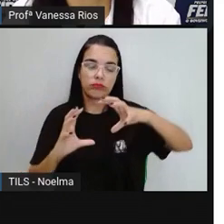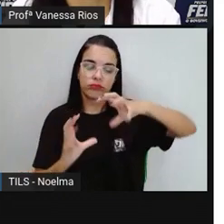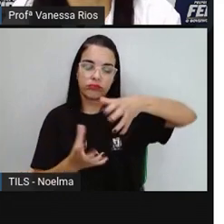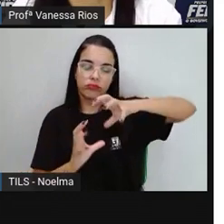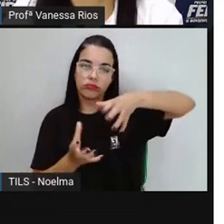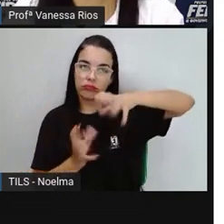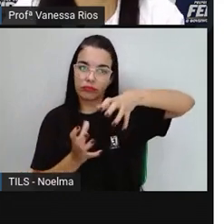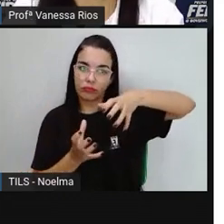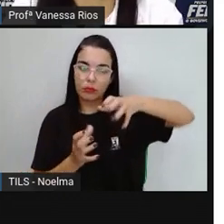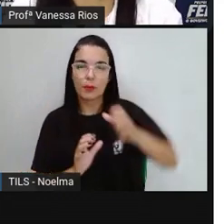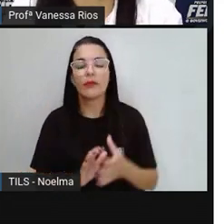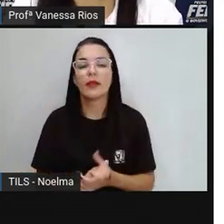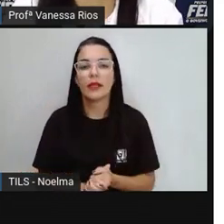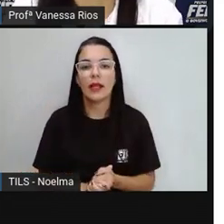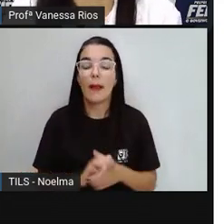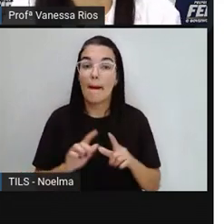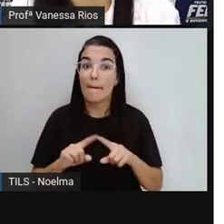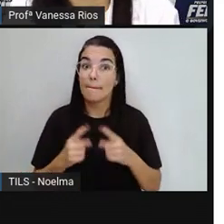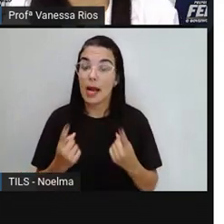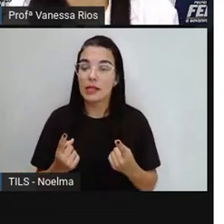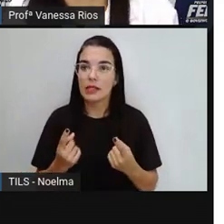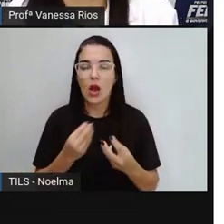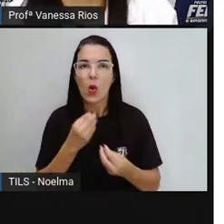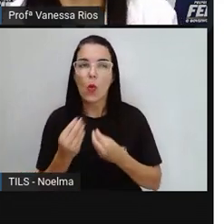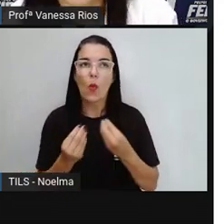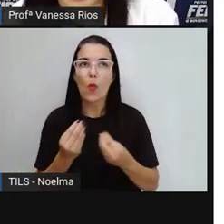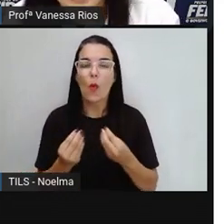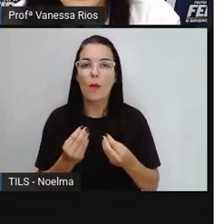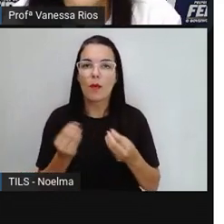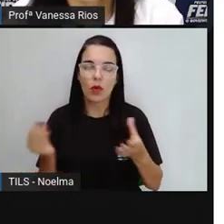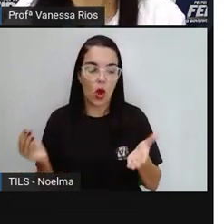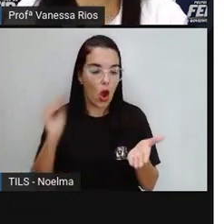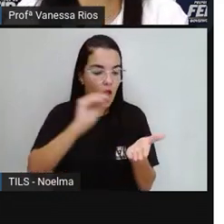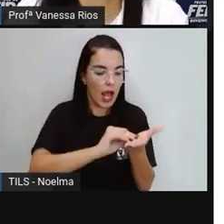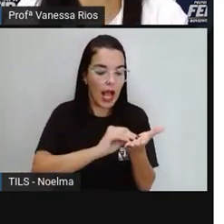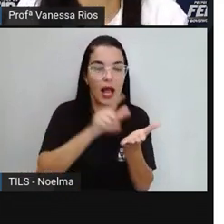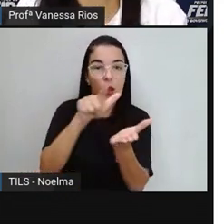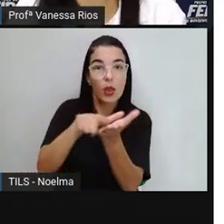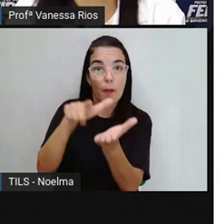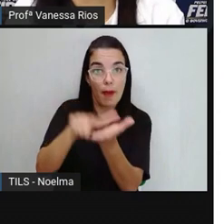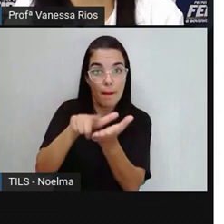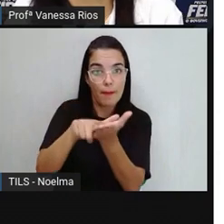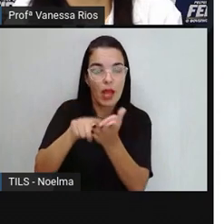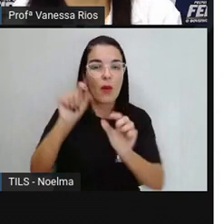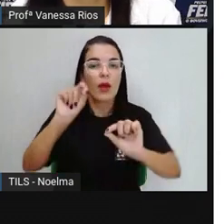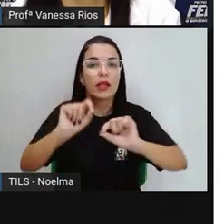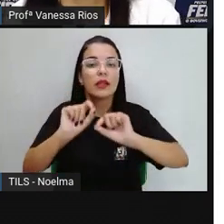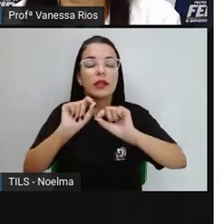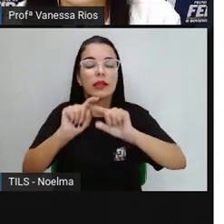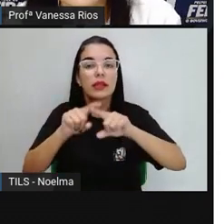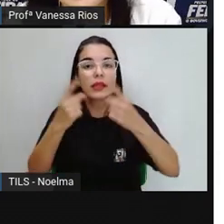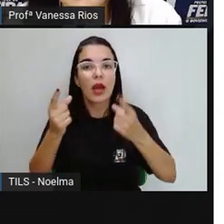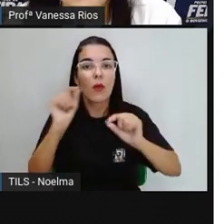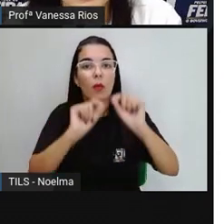Mas quando a gente passa para a representação através dos mapas, esse espaço, ele é